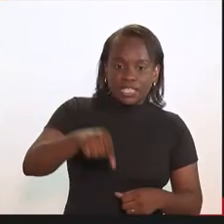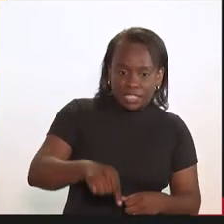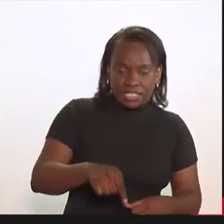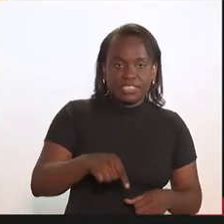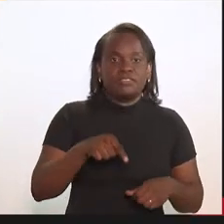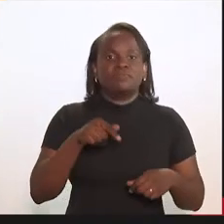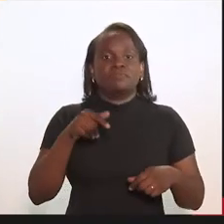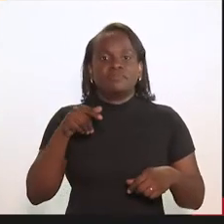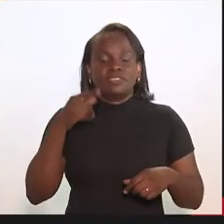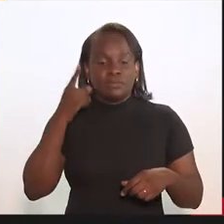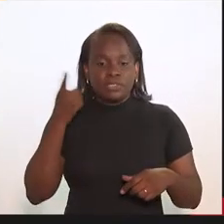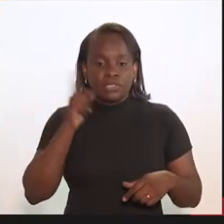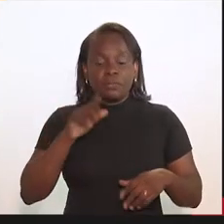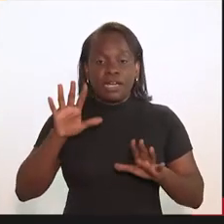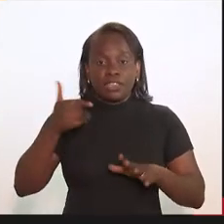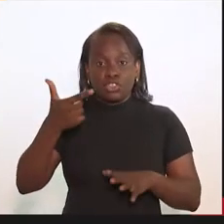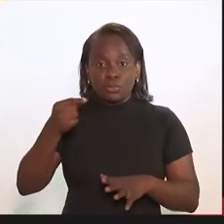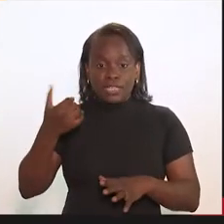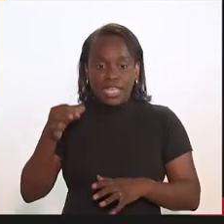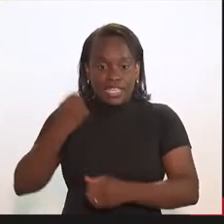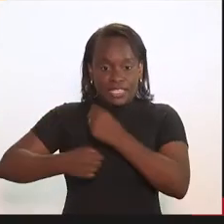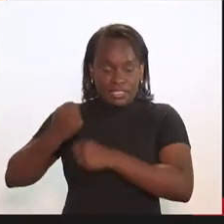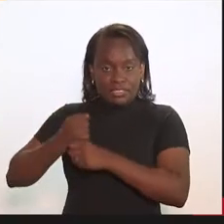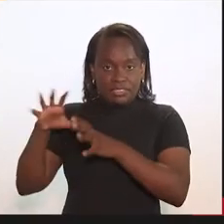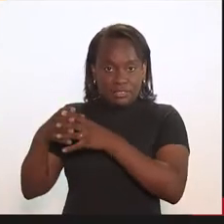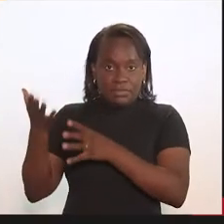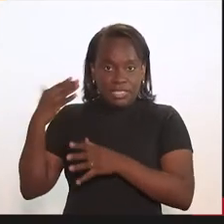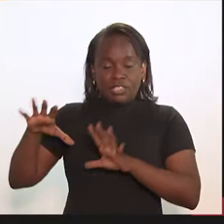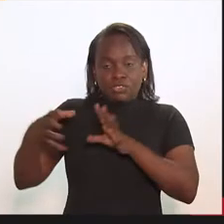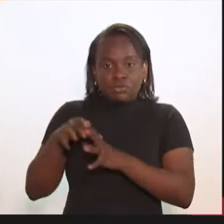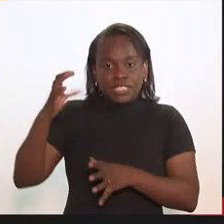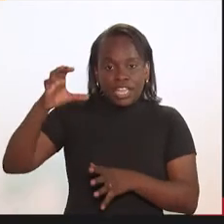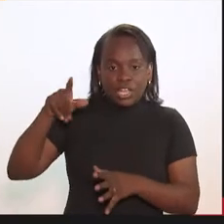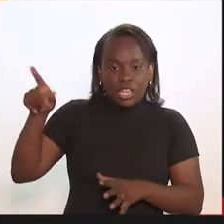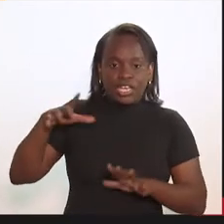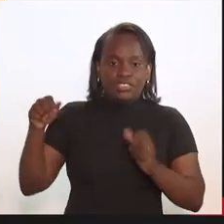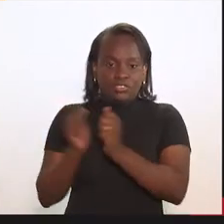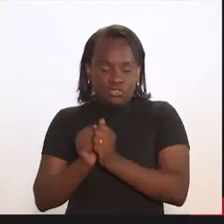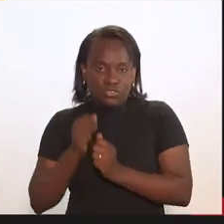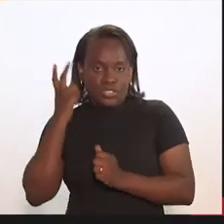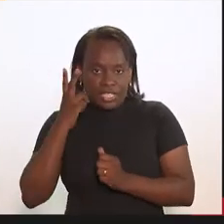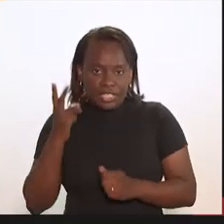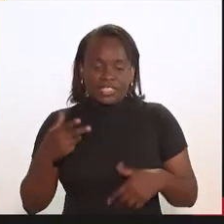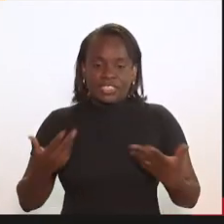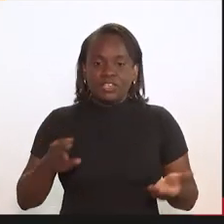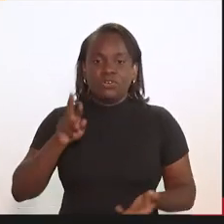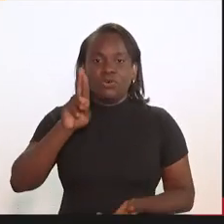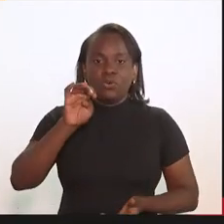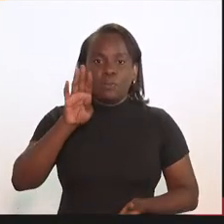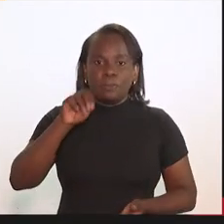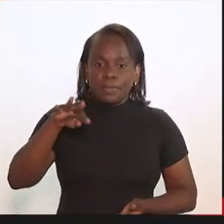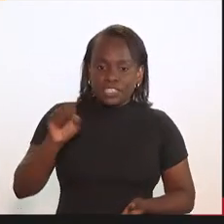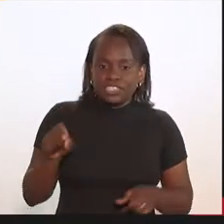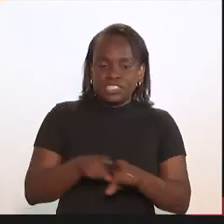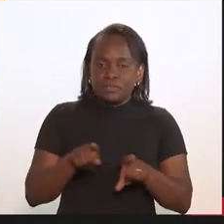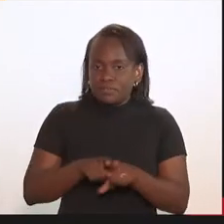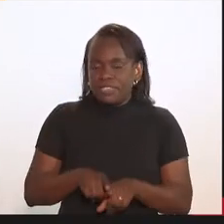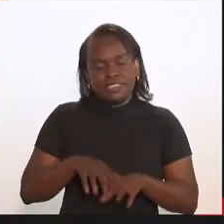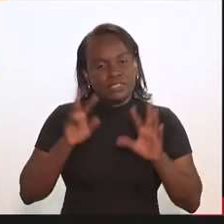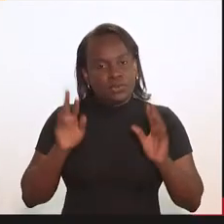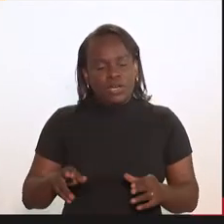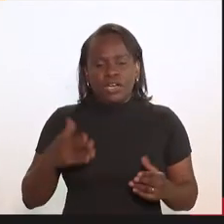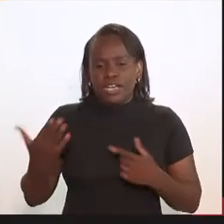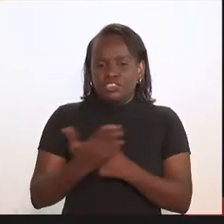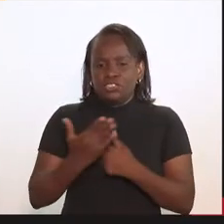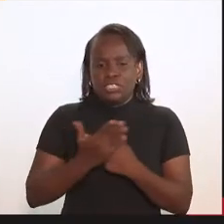a gente na Câmara ainda fazia parte de algumas comissões. Então, prazer, em particular, saúdo aqui o Felipe e o Rubens nem se fala, tem ajudado a gente já em muitas